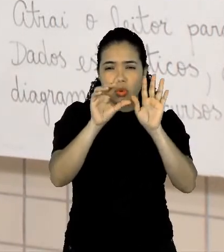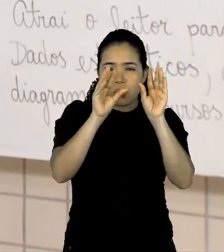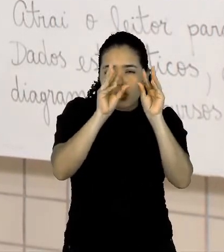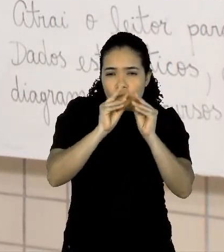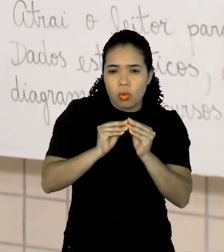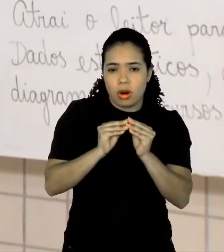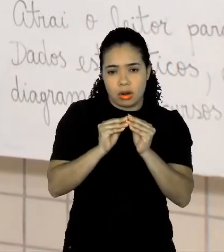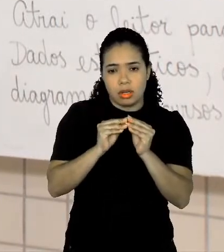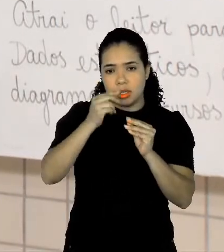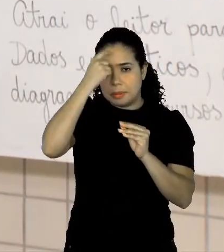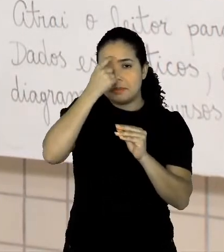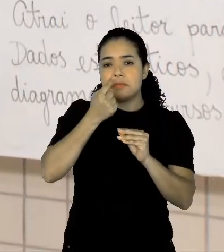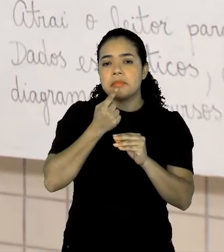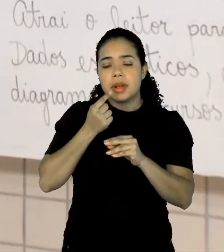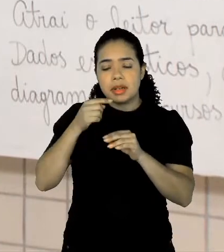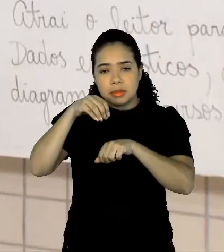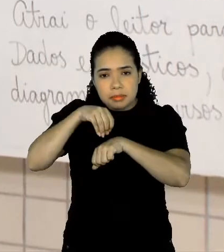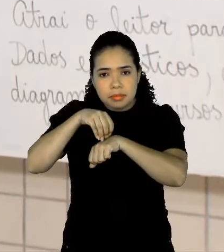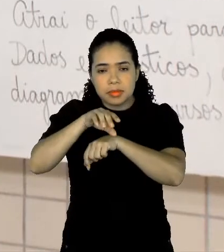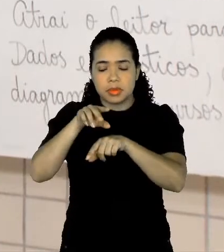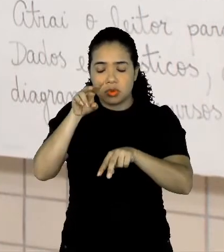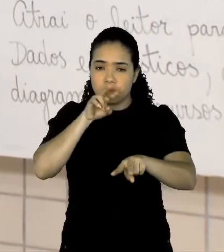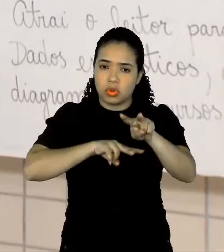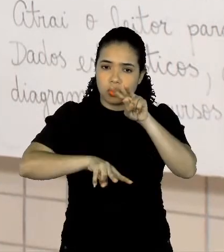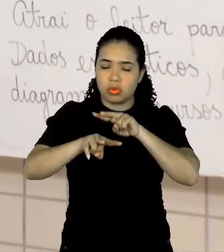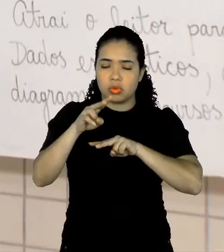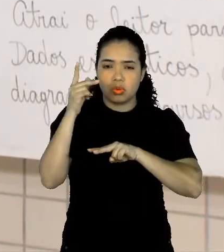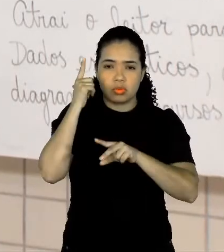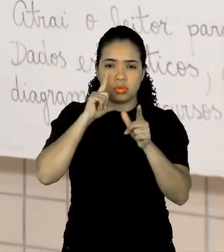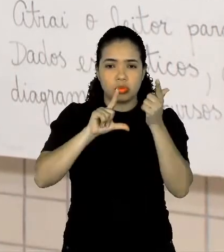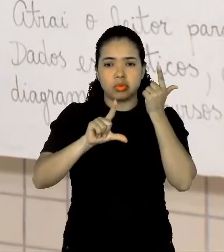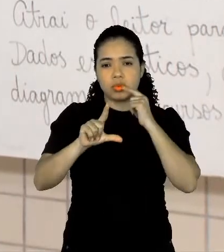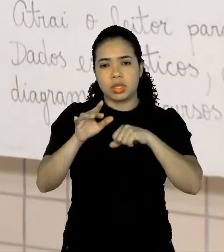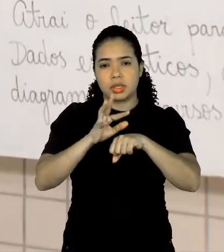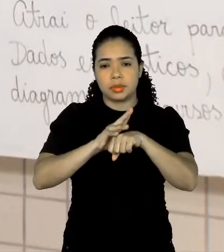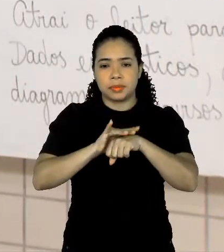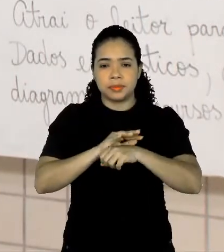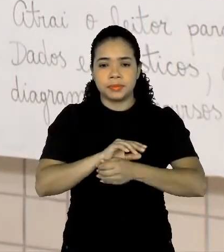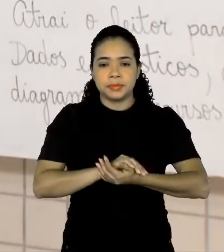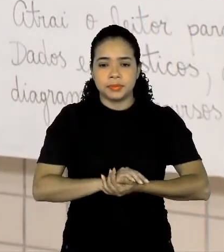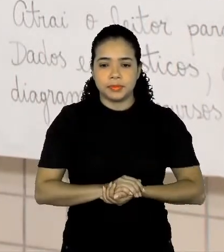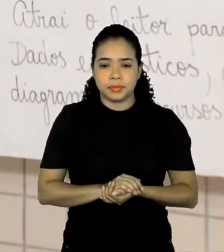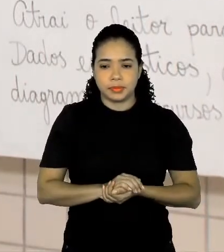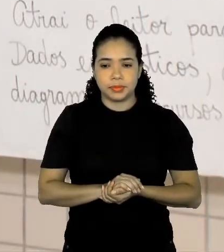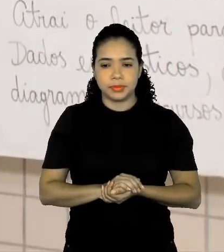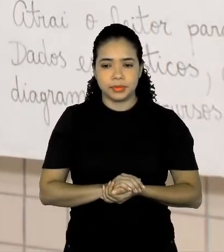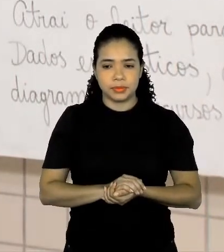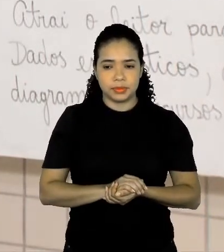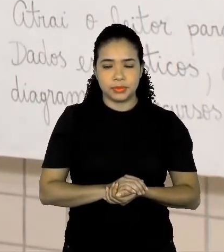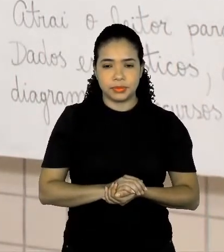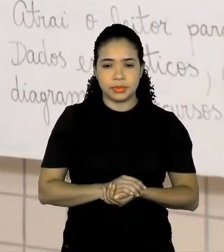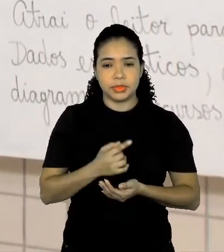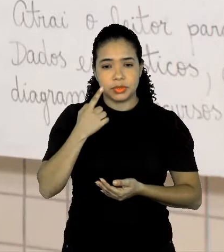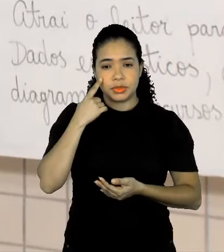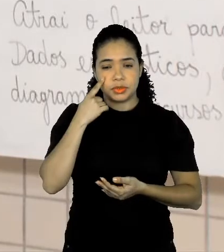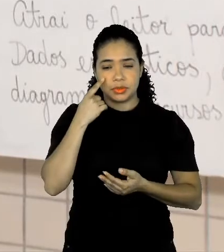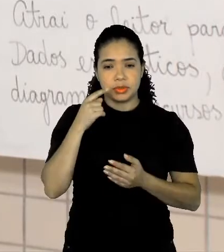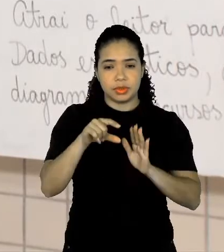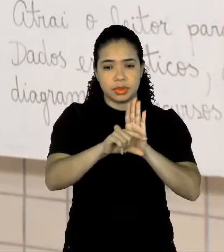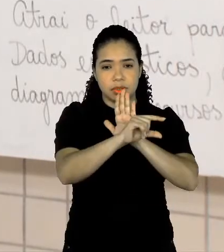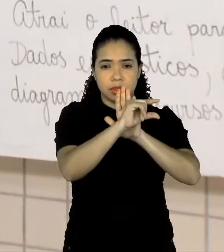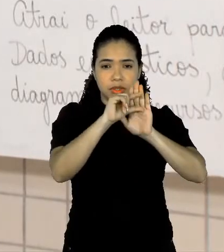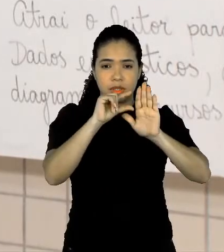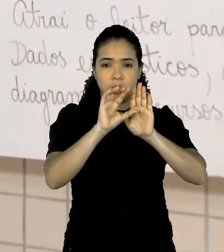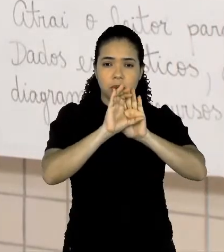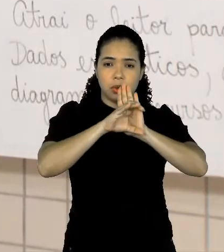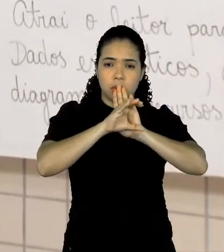ele consegue, né, transmitir tudo aquilo que está ao redor dessa doença. Olha aqui, aqui em cima, a gente tem a definição,